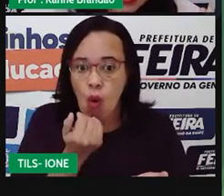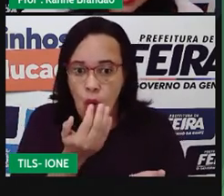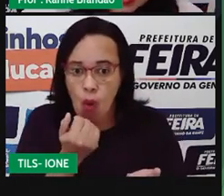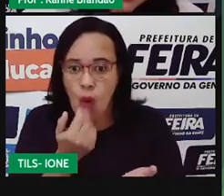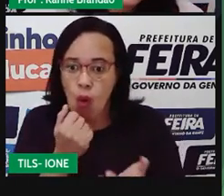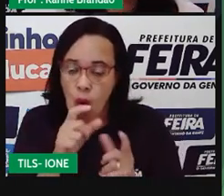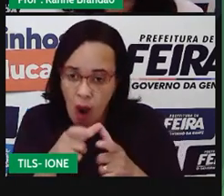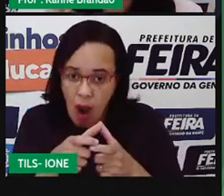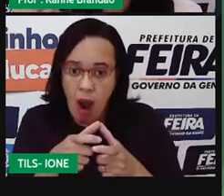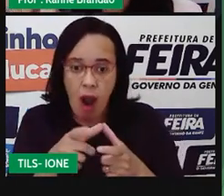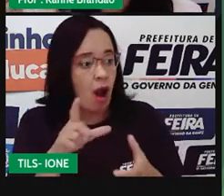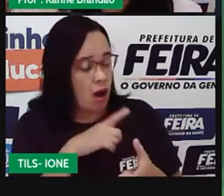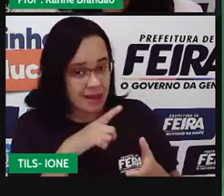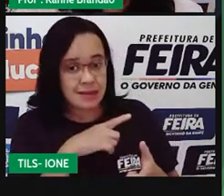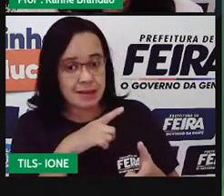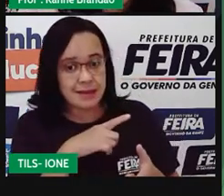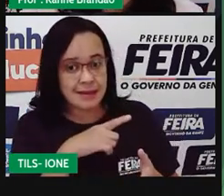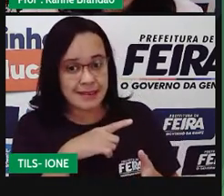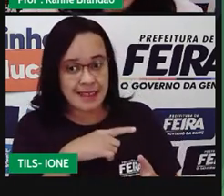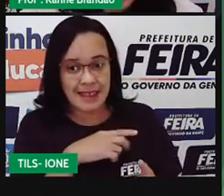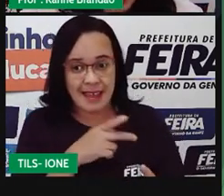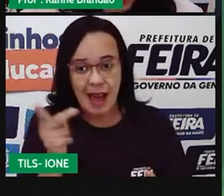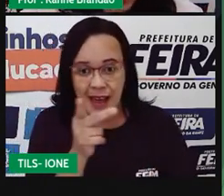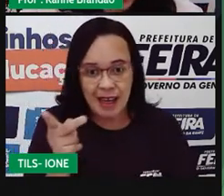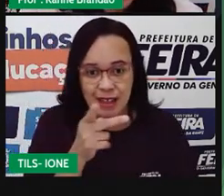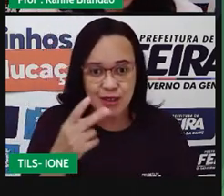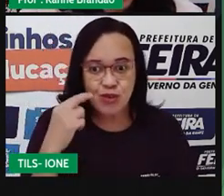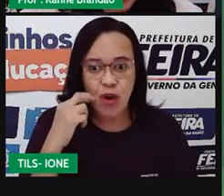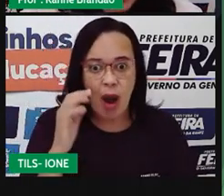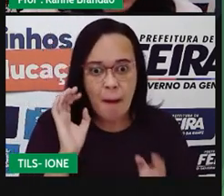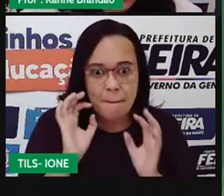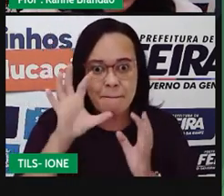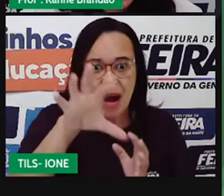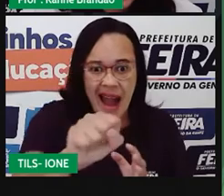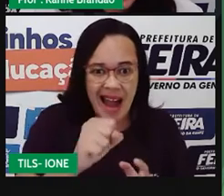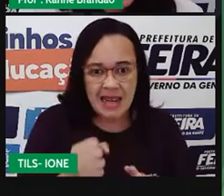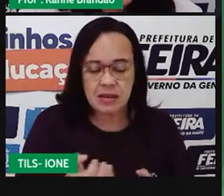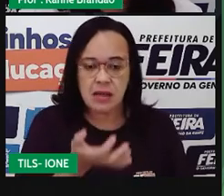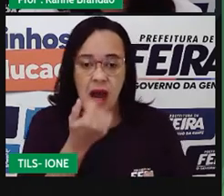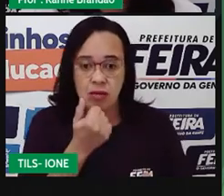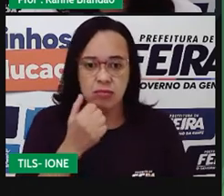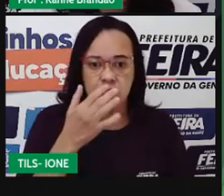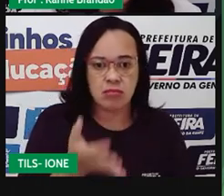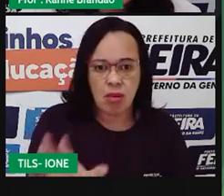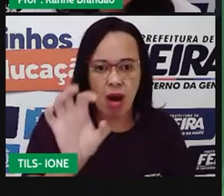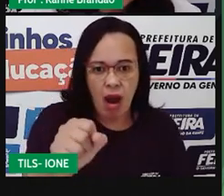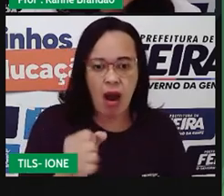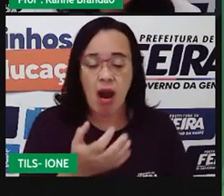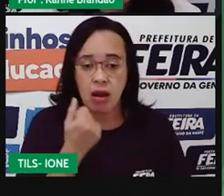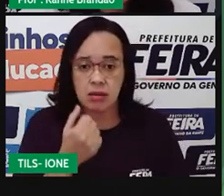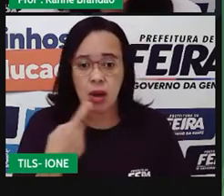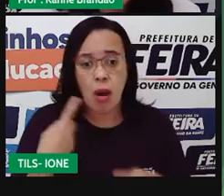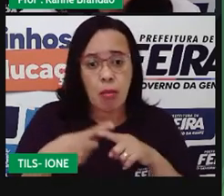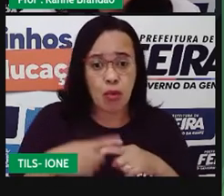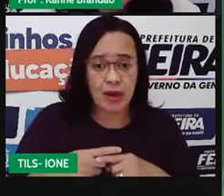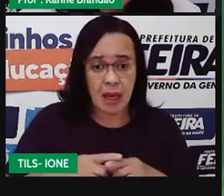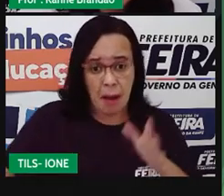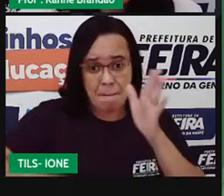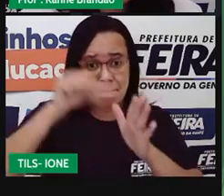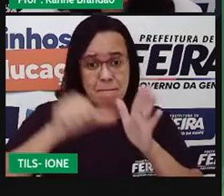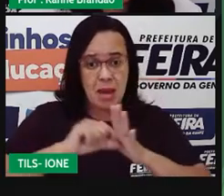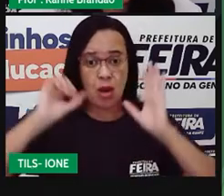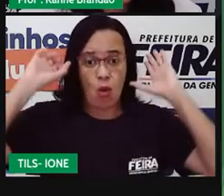as hienas e as leoas e o leão é uma relação harmônica. Por quê?